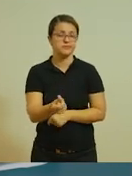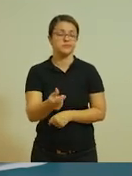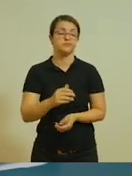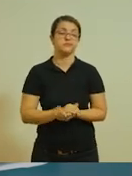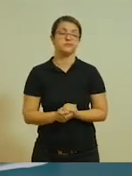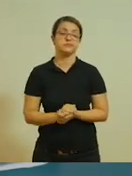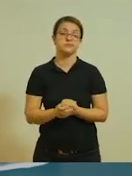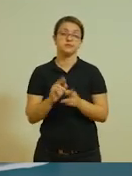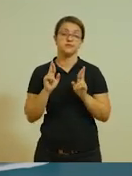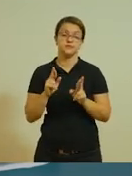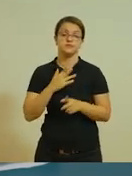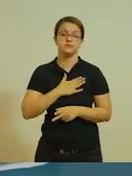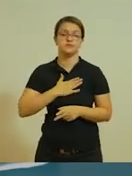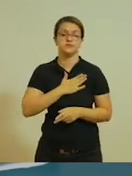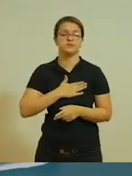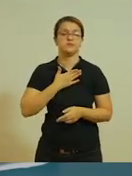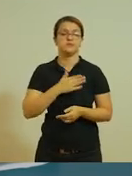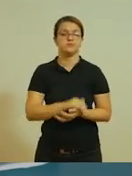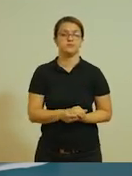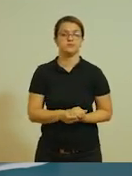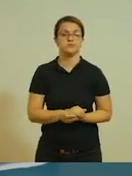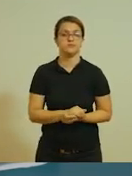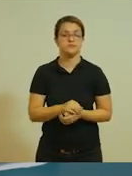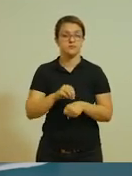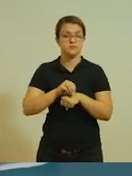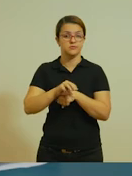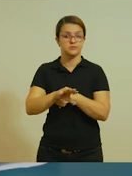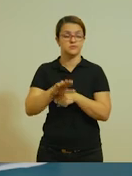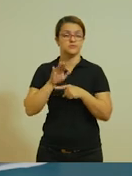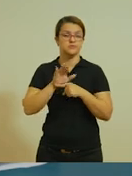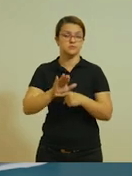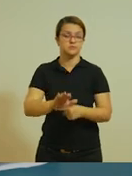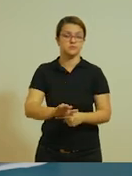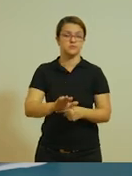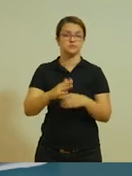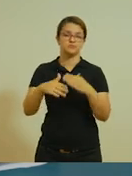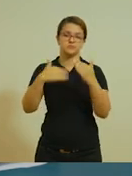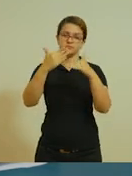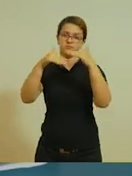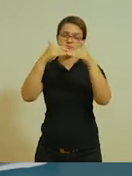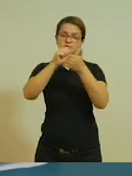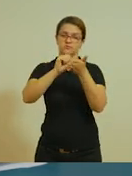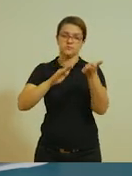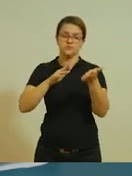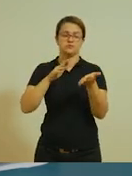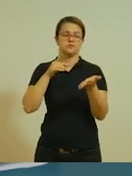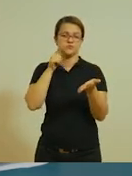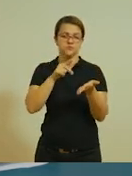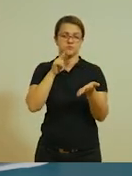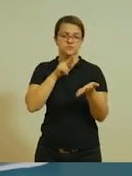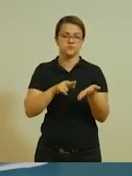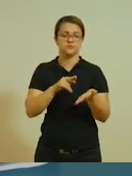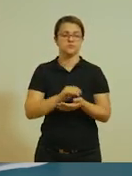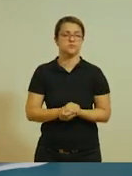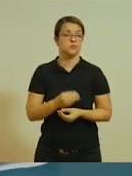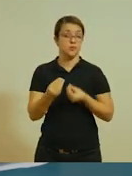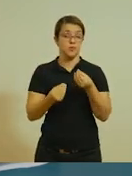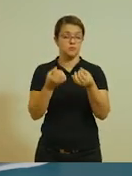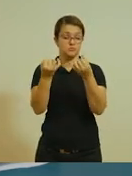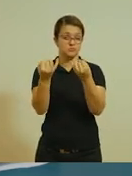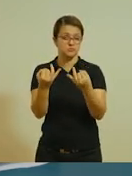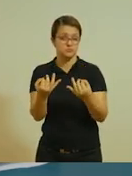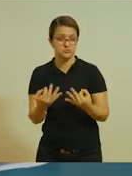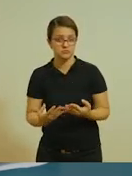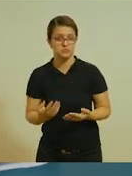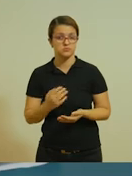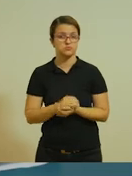Espero que tenham gostado. E que essas dicas possam ajudar vocês a desenvolver as atividades. Como eu expliquei,